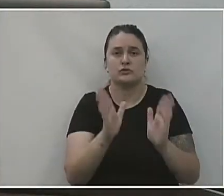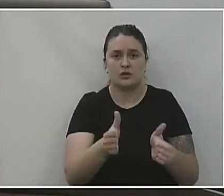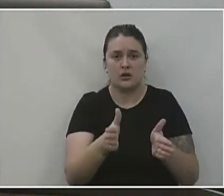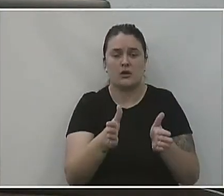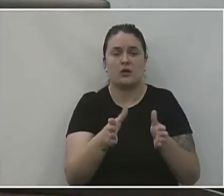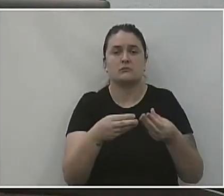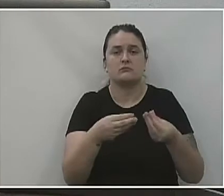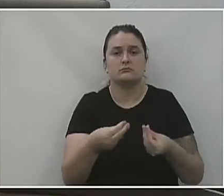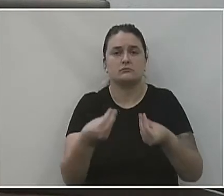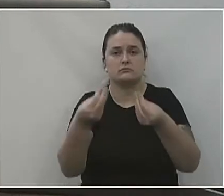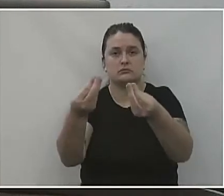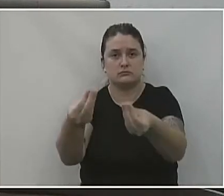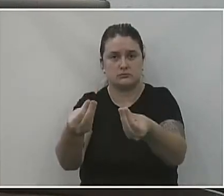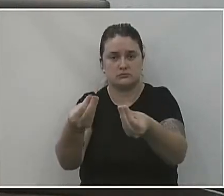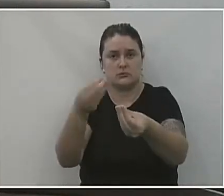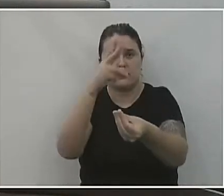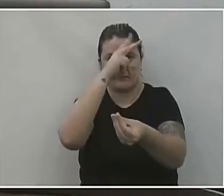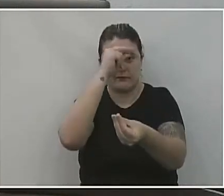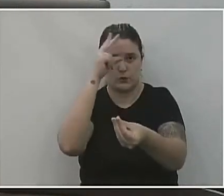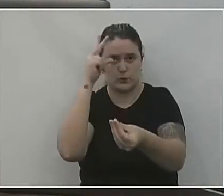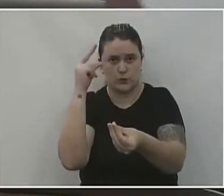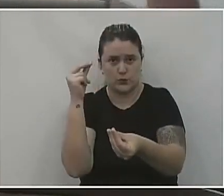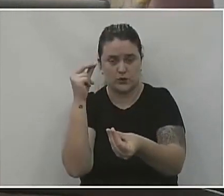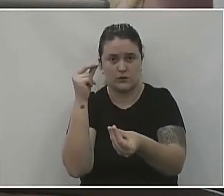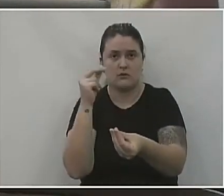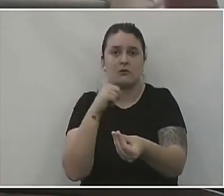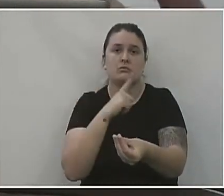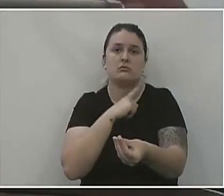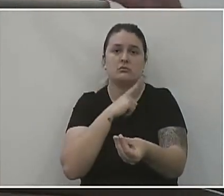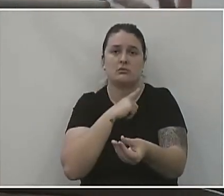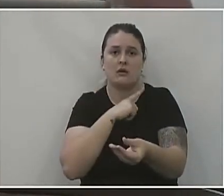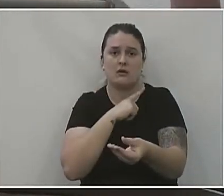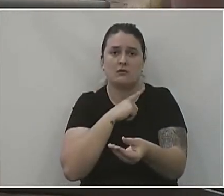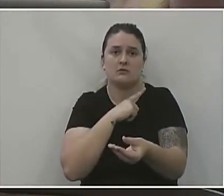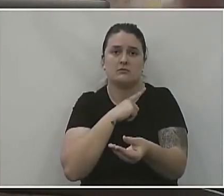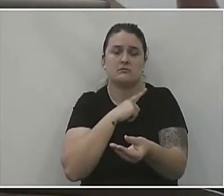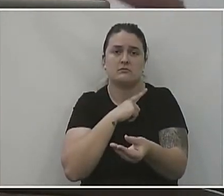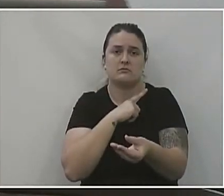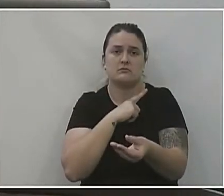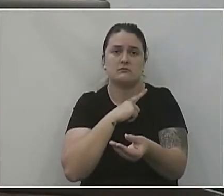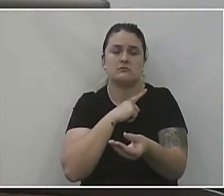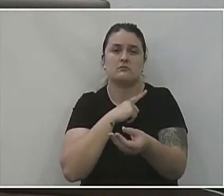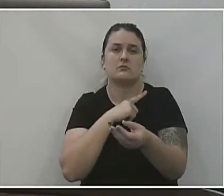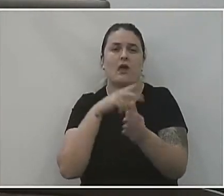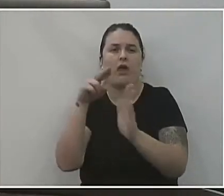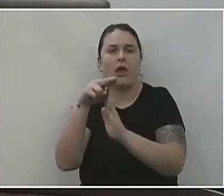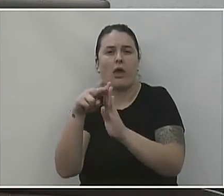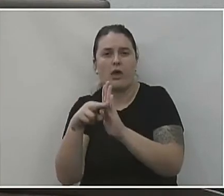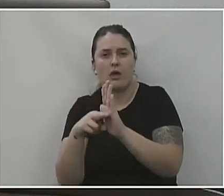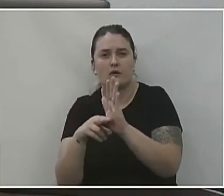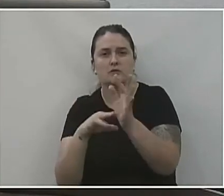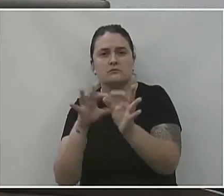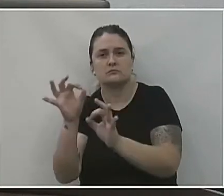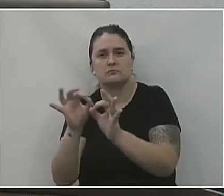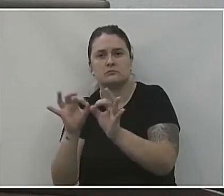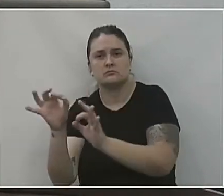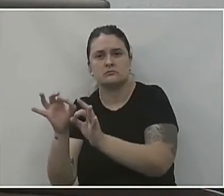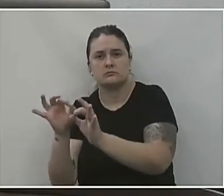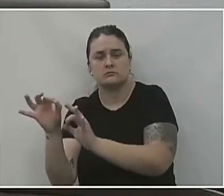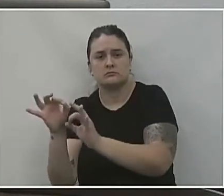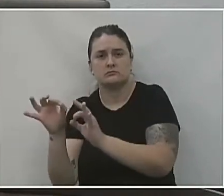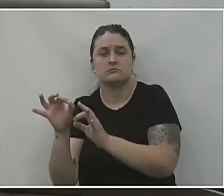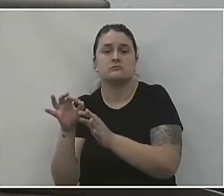da... foi encaminhada para a administração, mas tem um ordenamento disso. E,